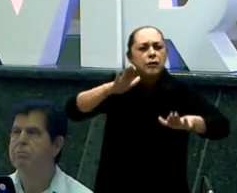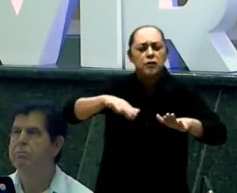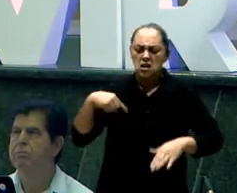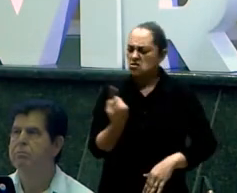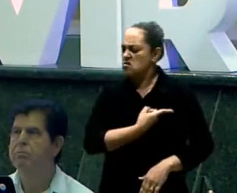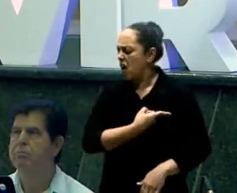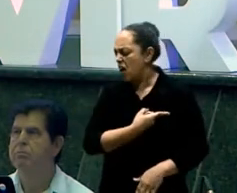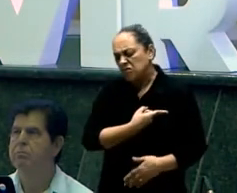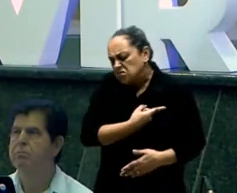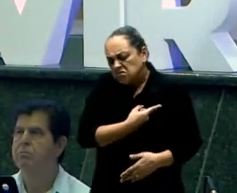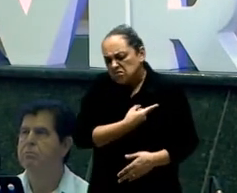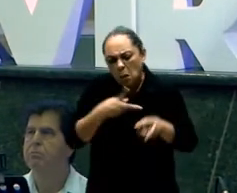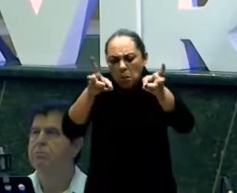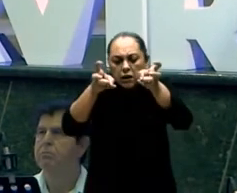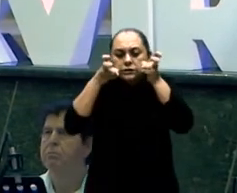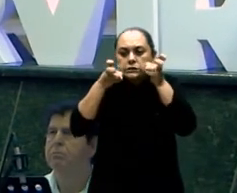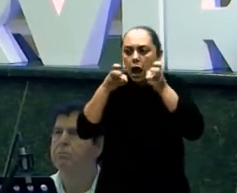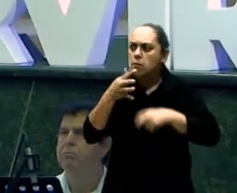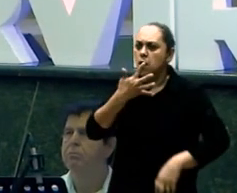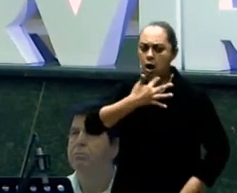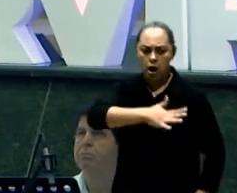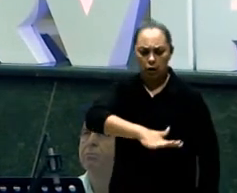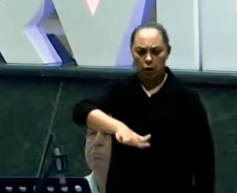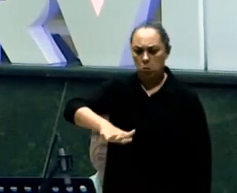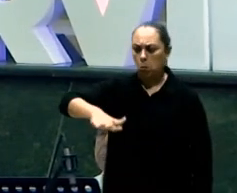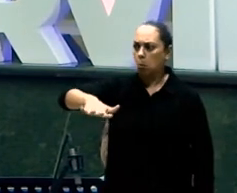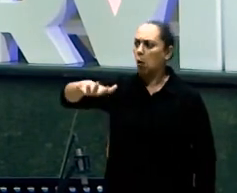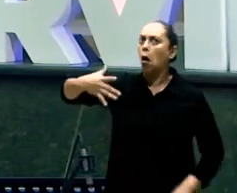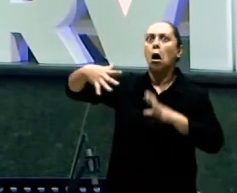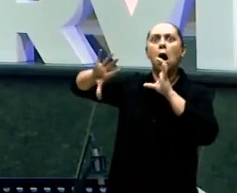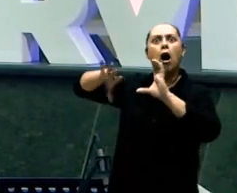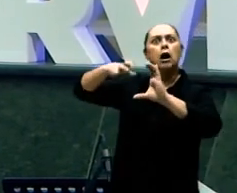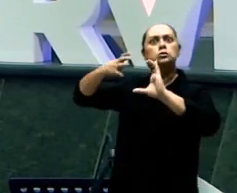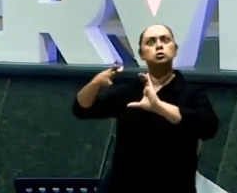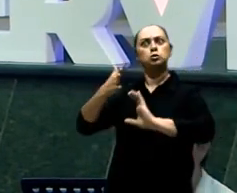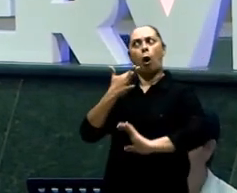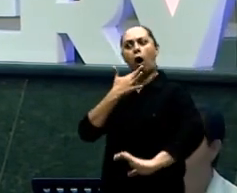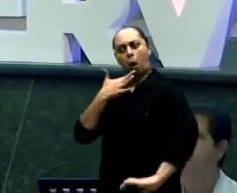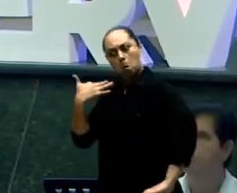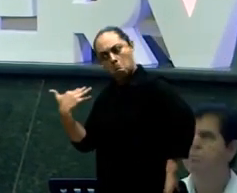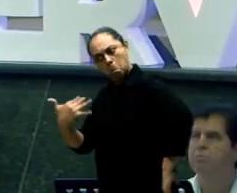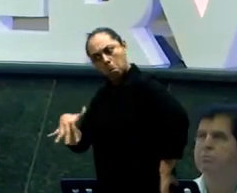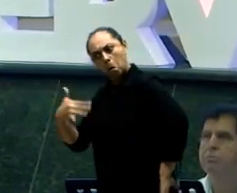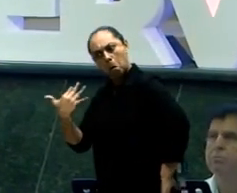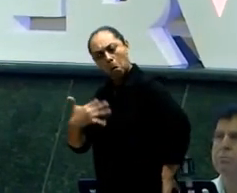Num mega pregador Ele quem sabe Não conseguiu Perceber Que você É um Mega líder